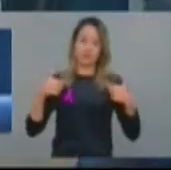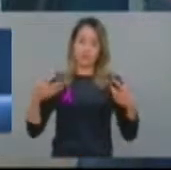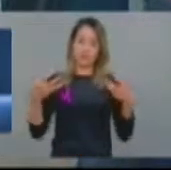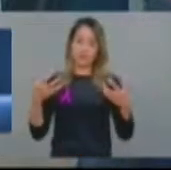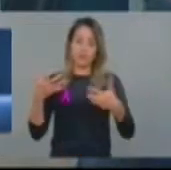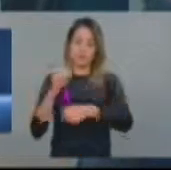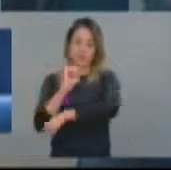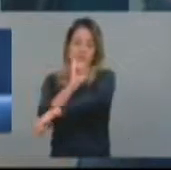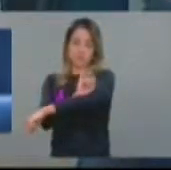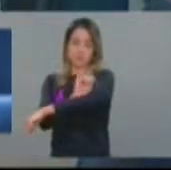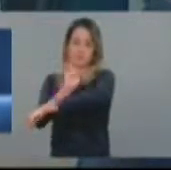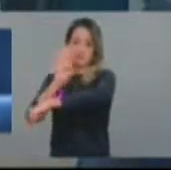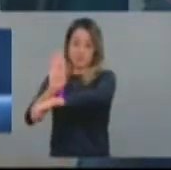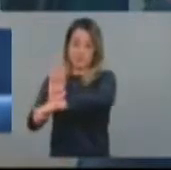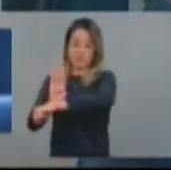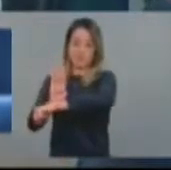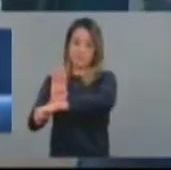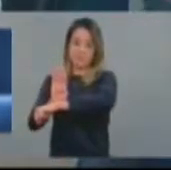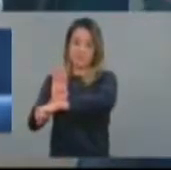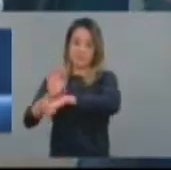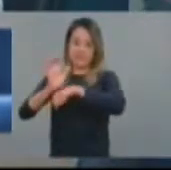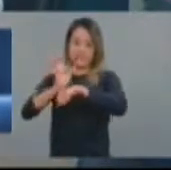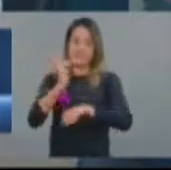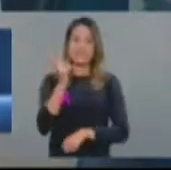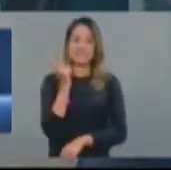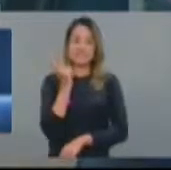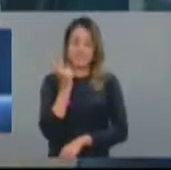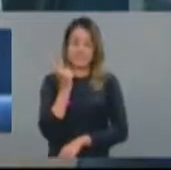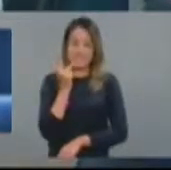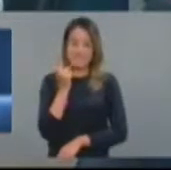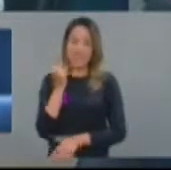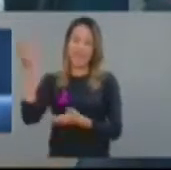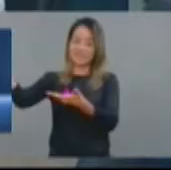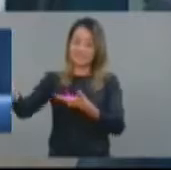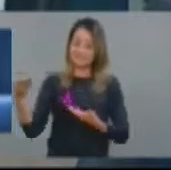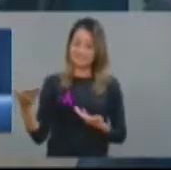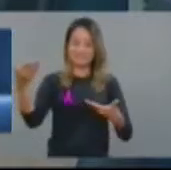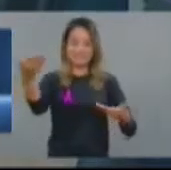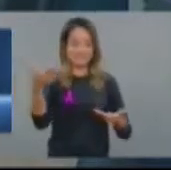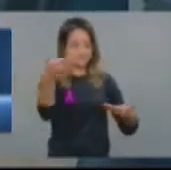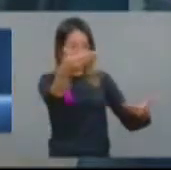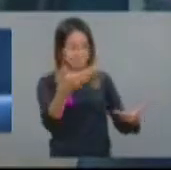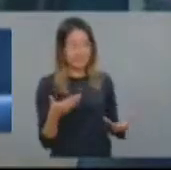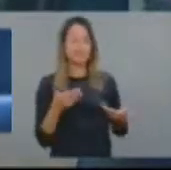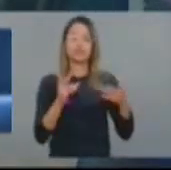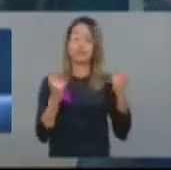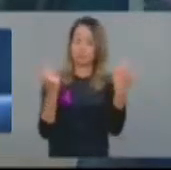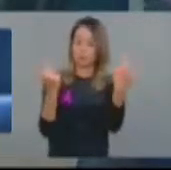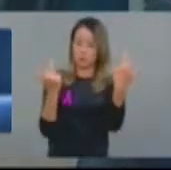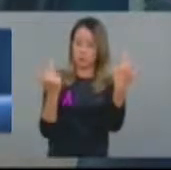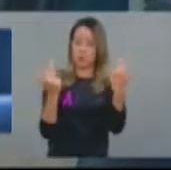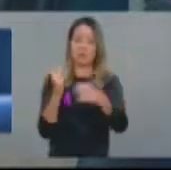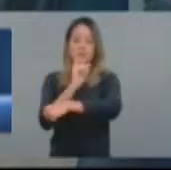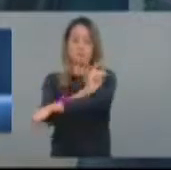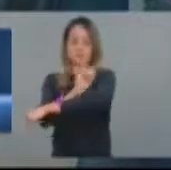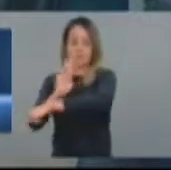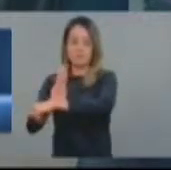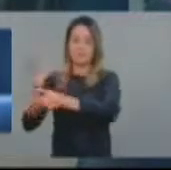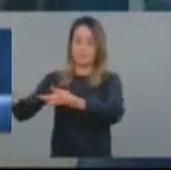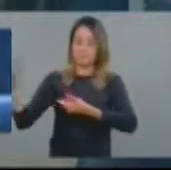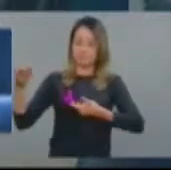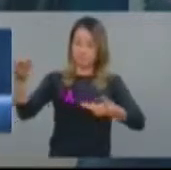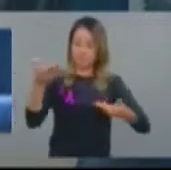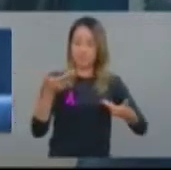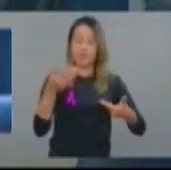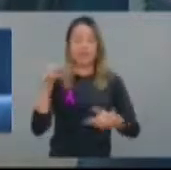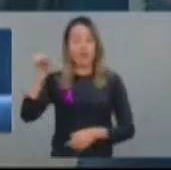Ibiapaba receptiva, o Ceará receptiva, a Ibiapaba receptiva, nós estamos querendo organizar um roteiro também